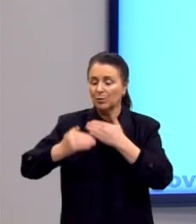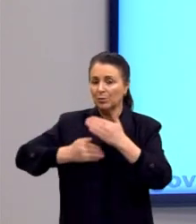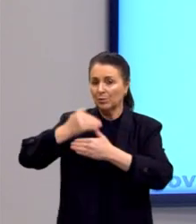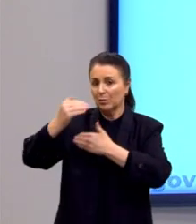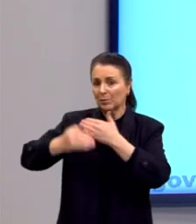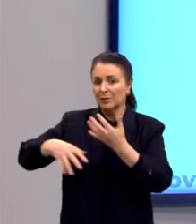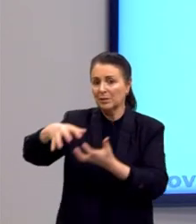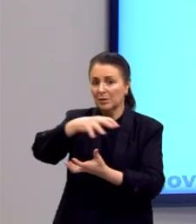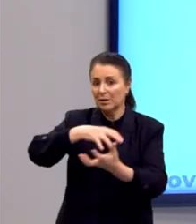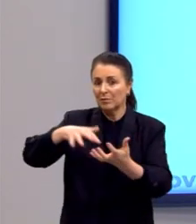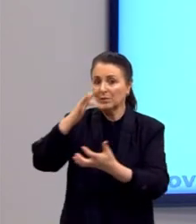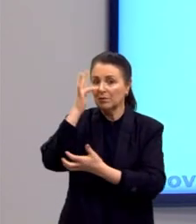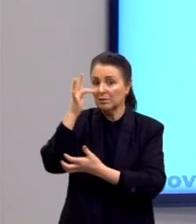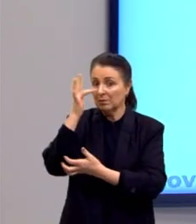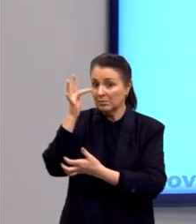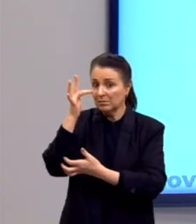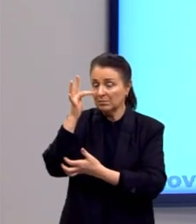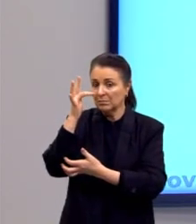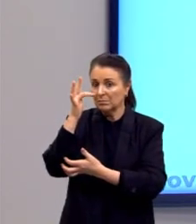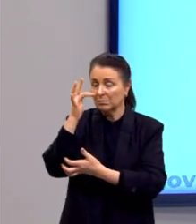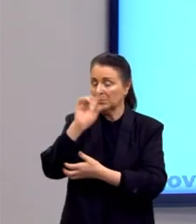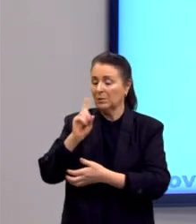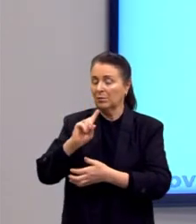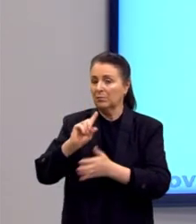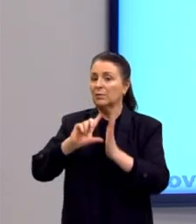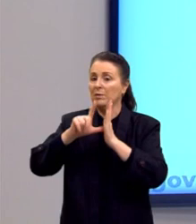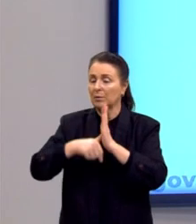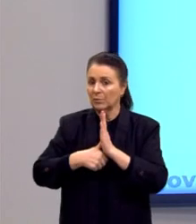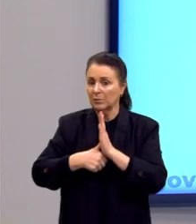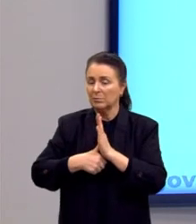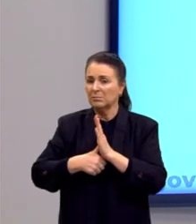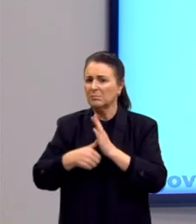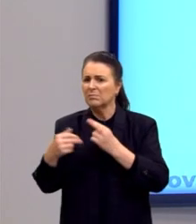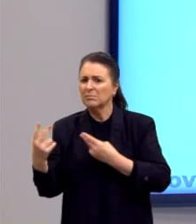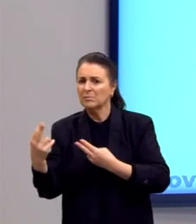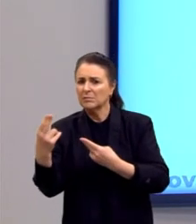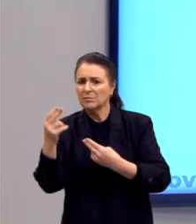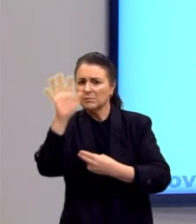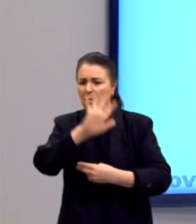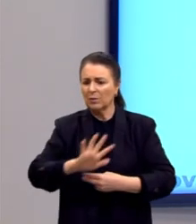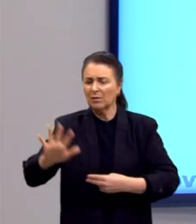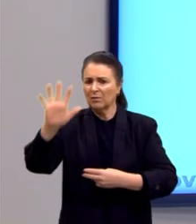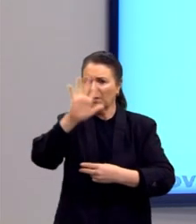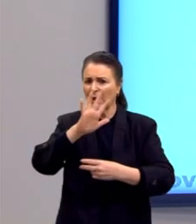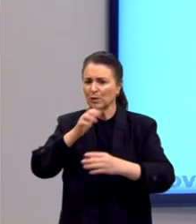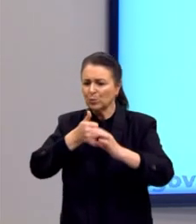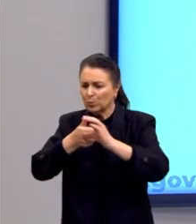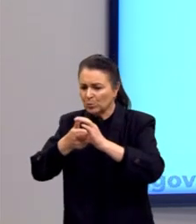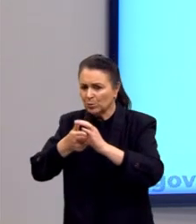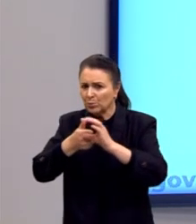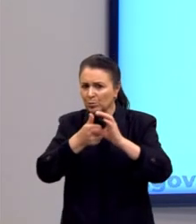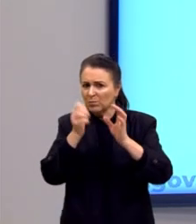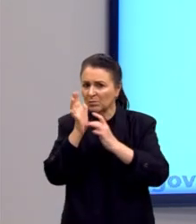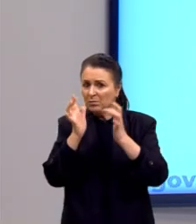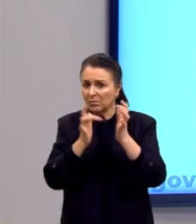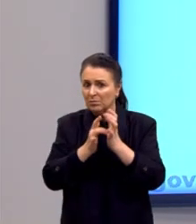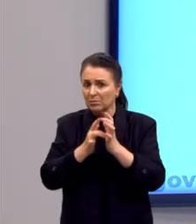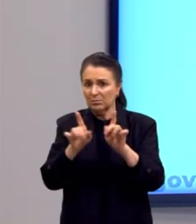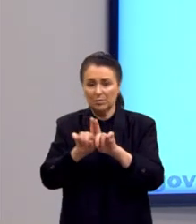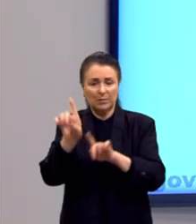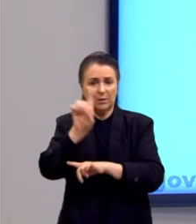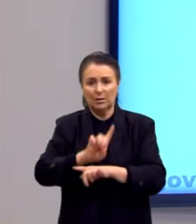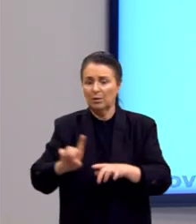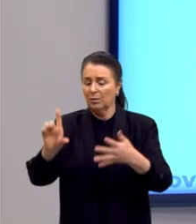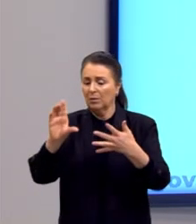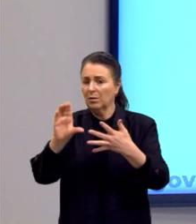evolução francesa? Não. Essa foi a de antes. Assemelhou-se ao universo cristão? Também não. Alternativa